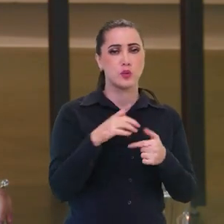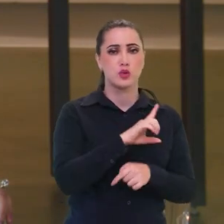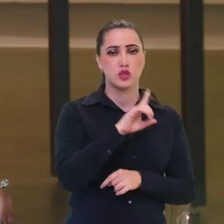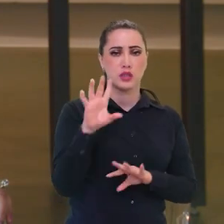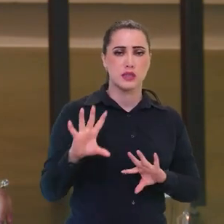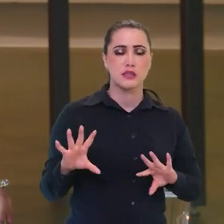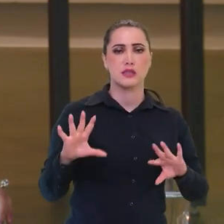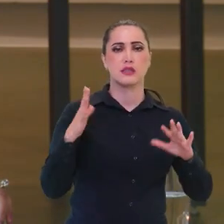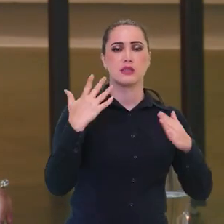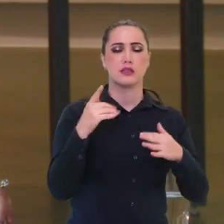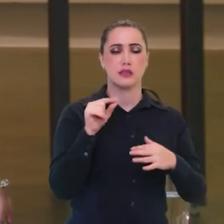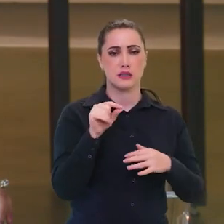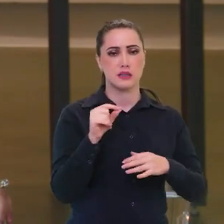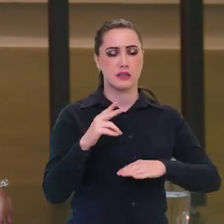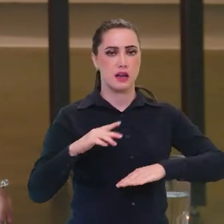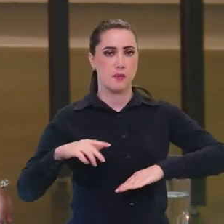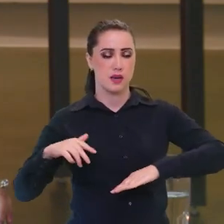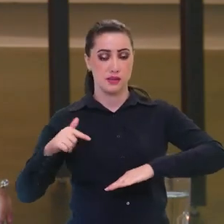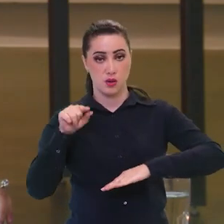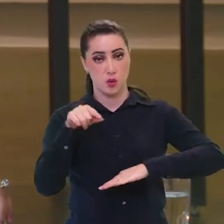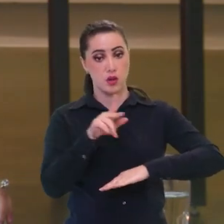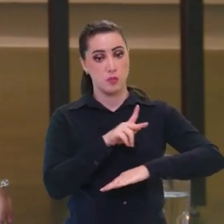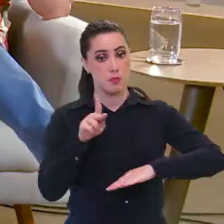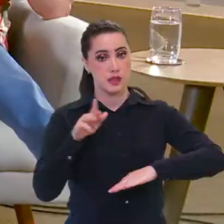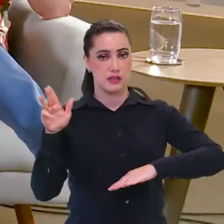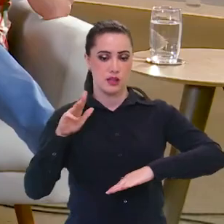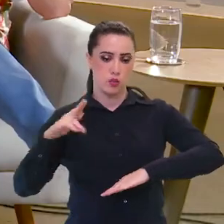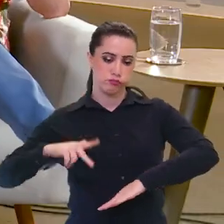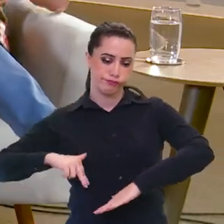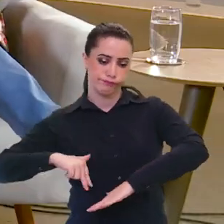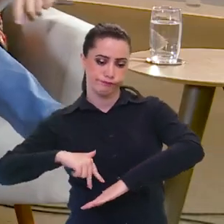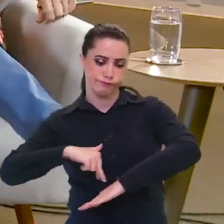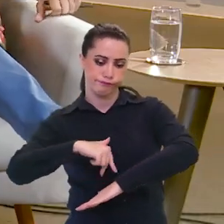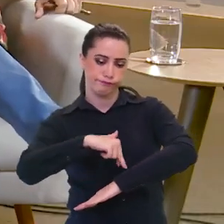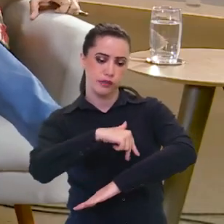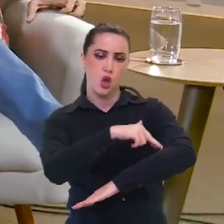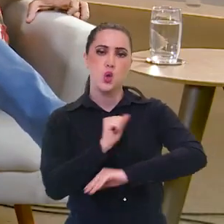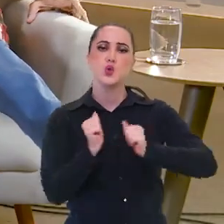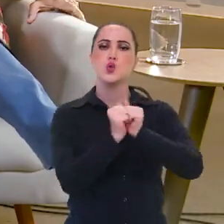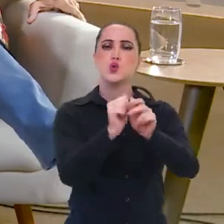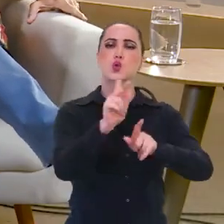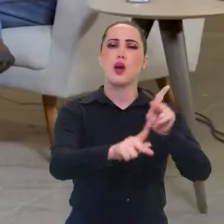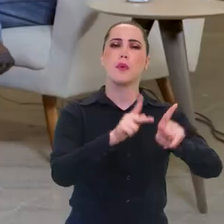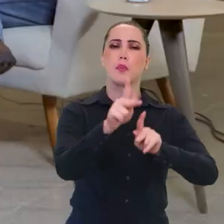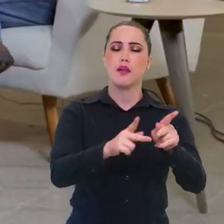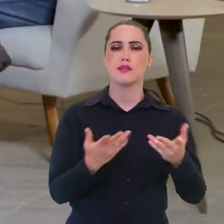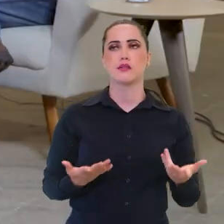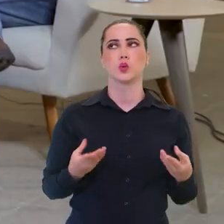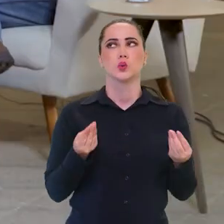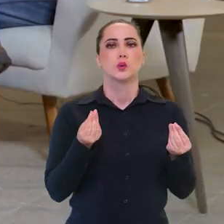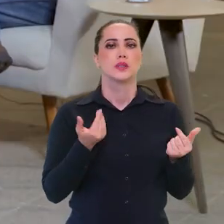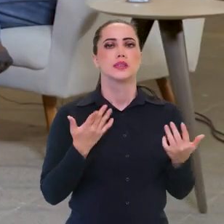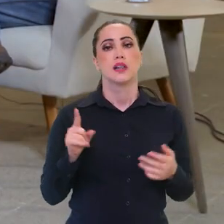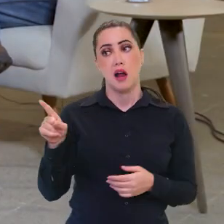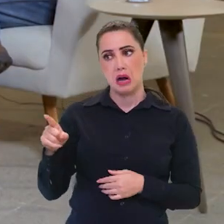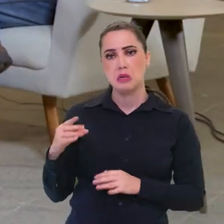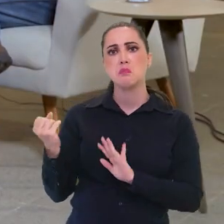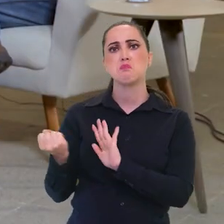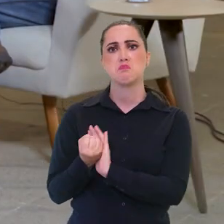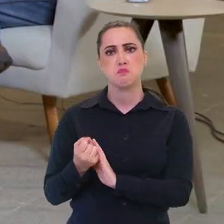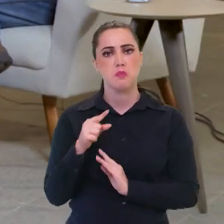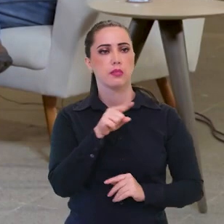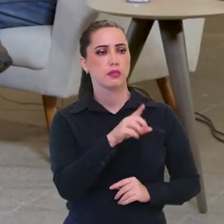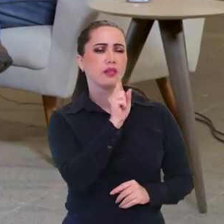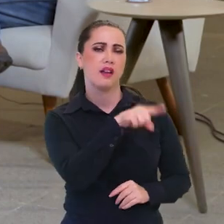naquele ato que ele sobe a rampa, trazendo o povo... Ali teve uma representatividade muito grande. É um sinal. É um sinal de que